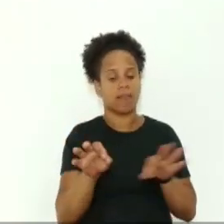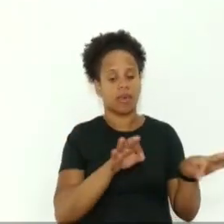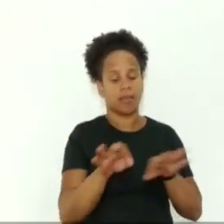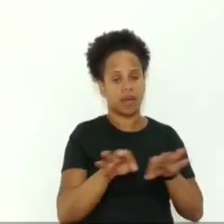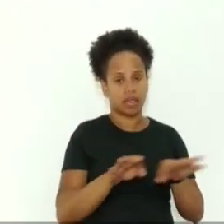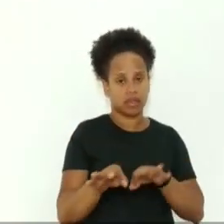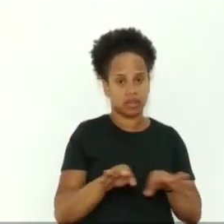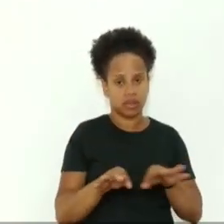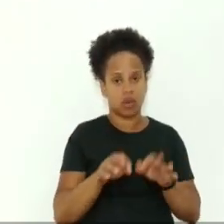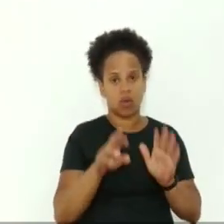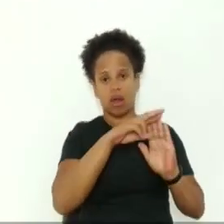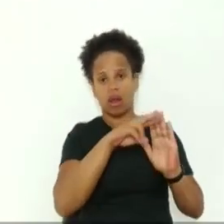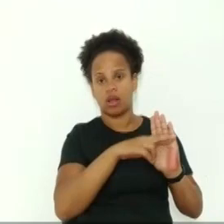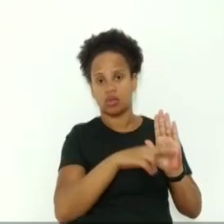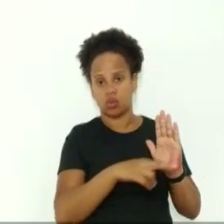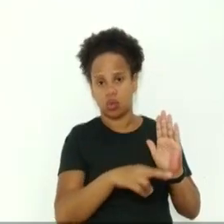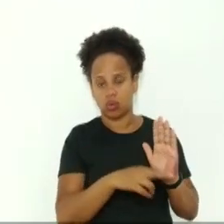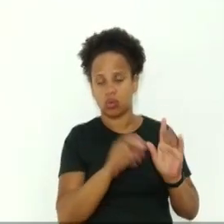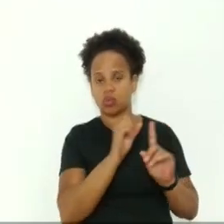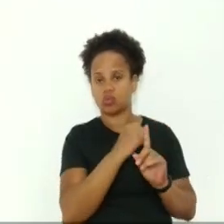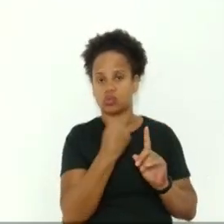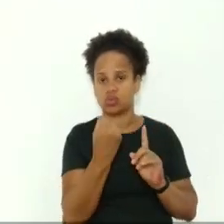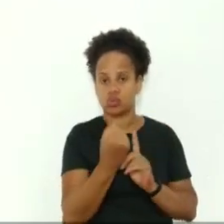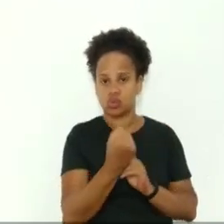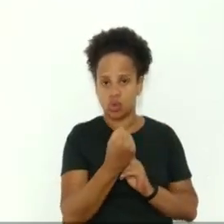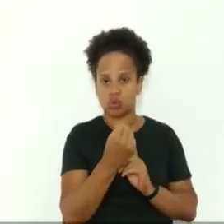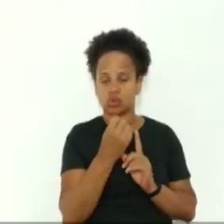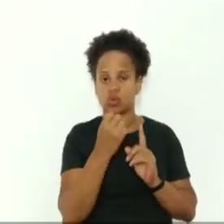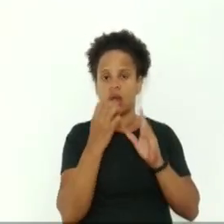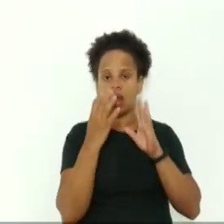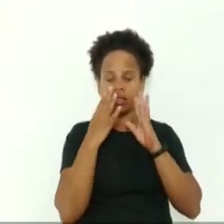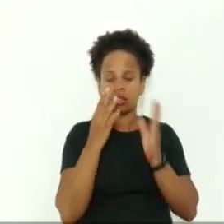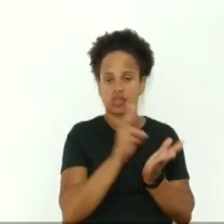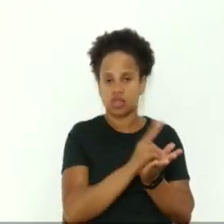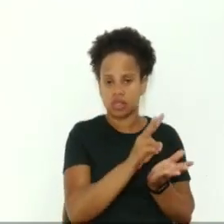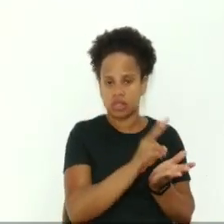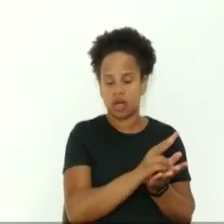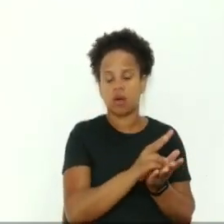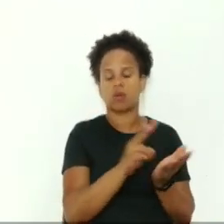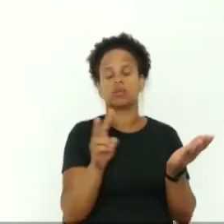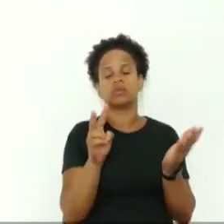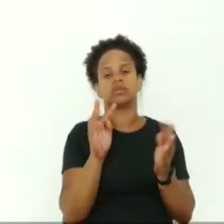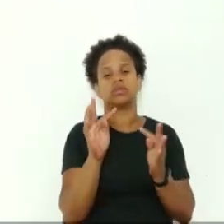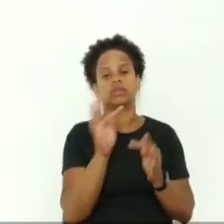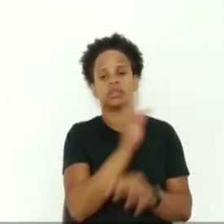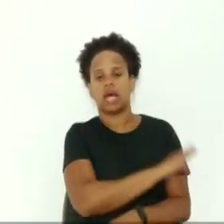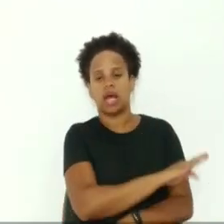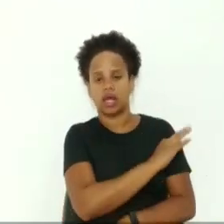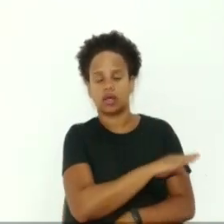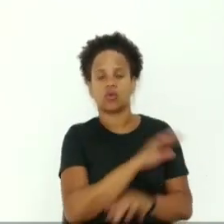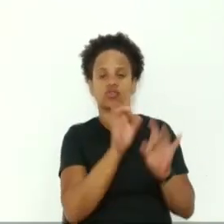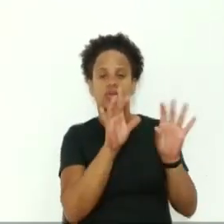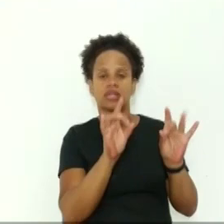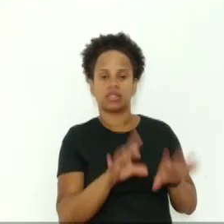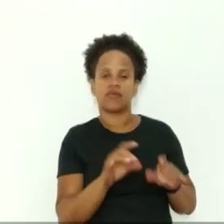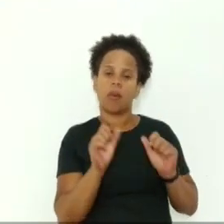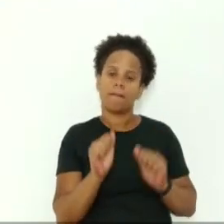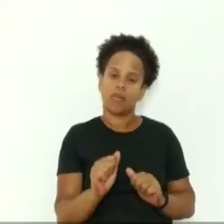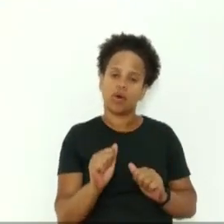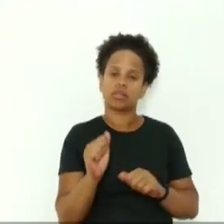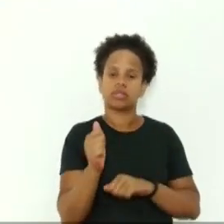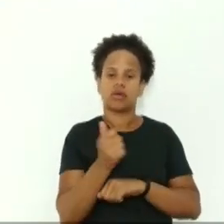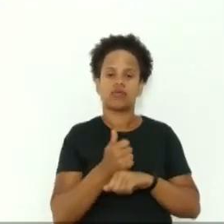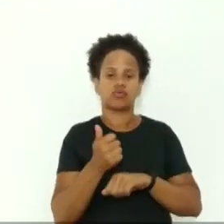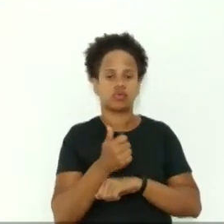relatório sócio-assistencial técnico específico, seja servidor público, municipal da